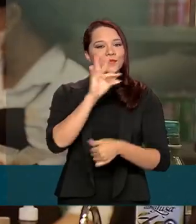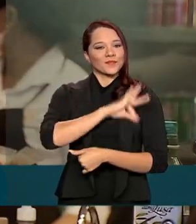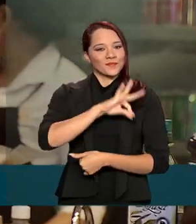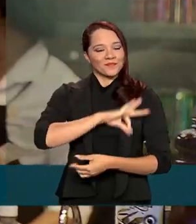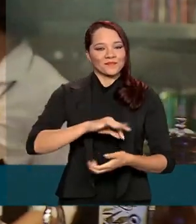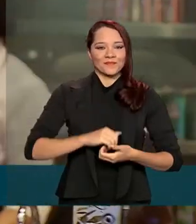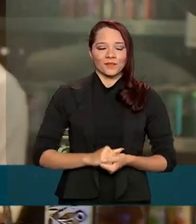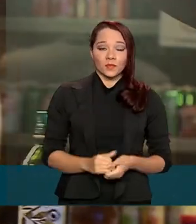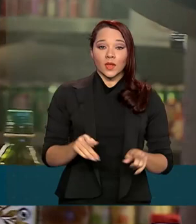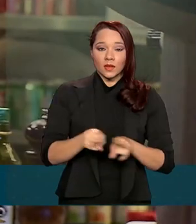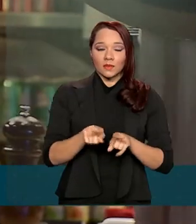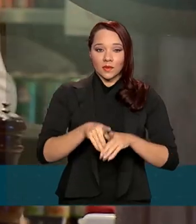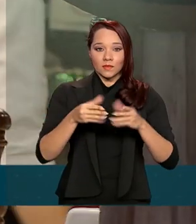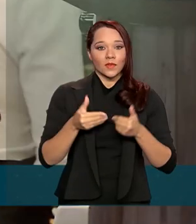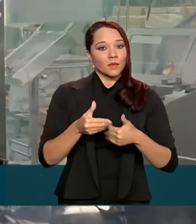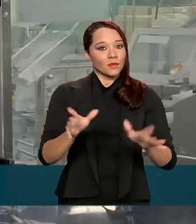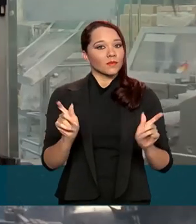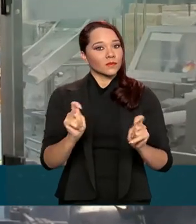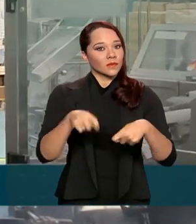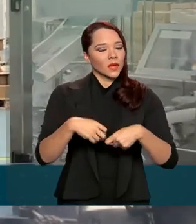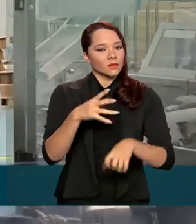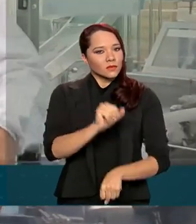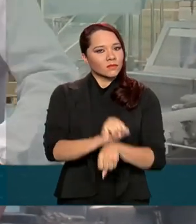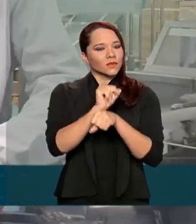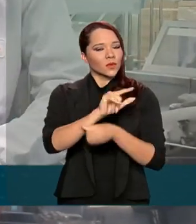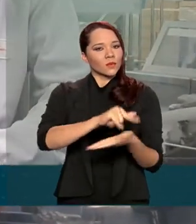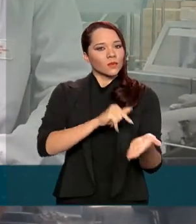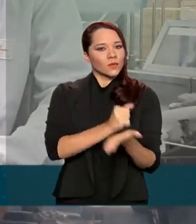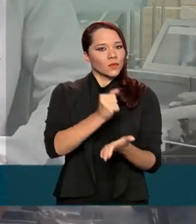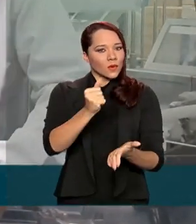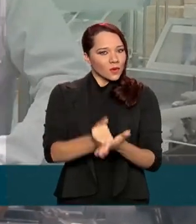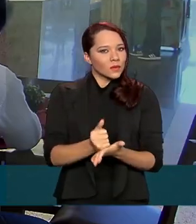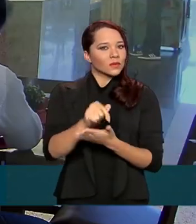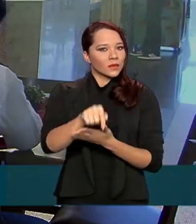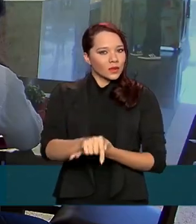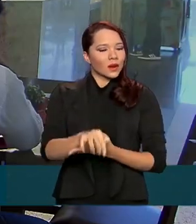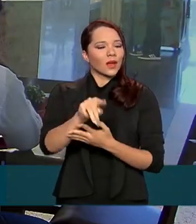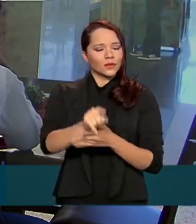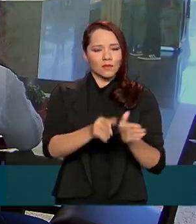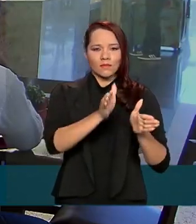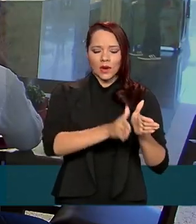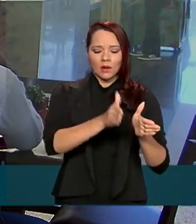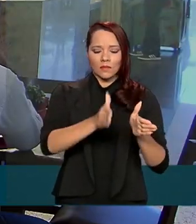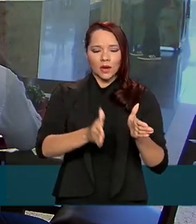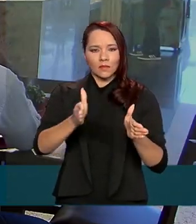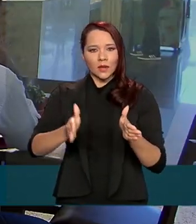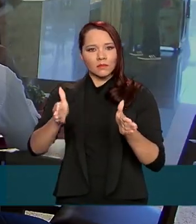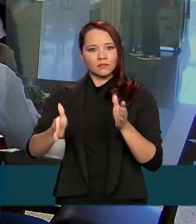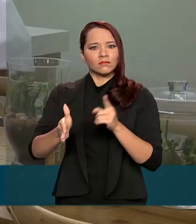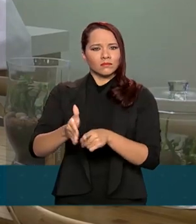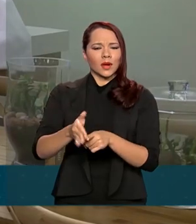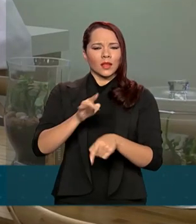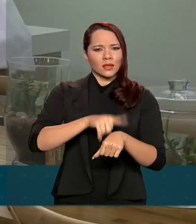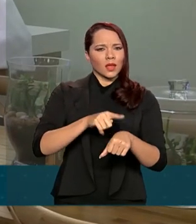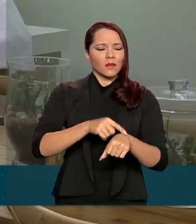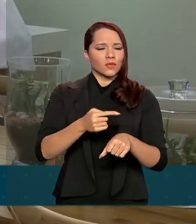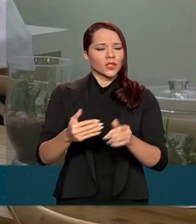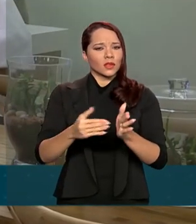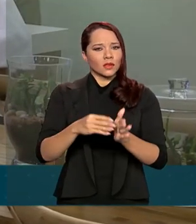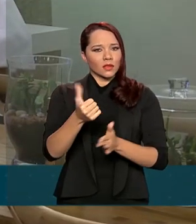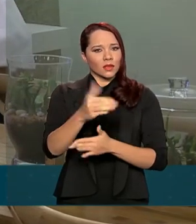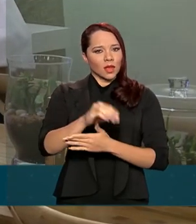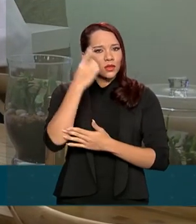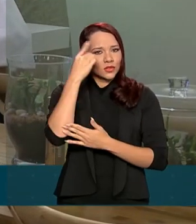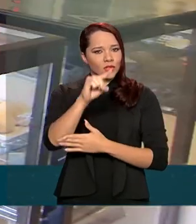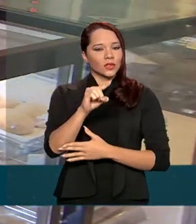Além disso, foi aberta a possibilidade de suspensão do contrato de forma fracionada em períodos intercalados, de no máximo 10